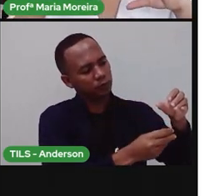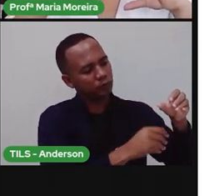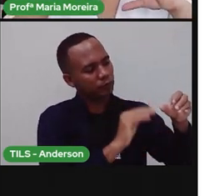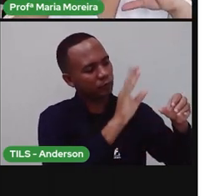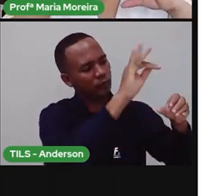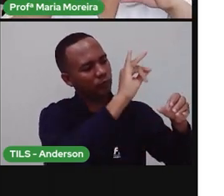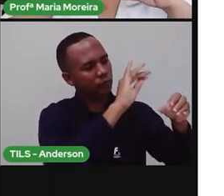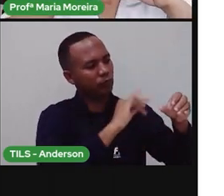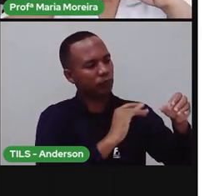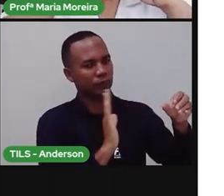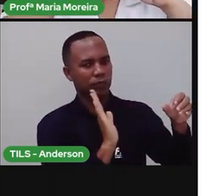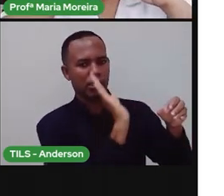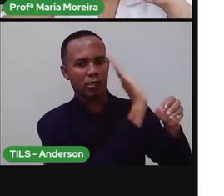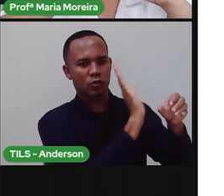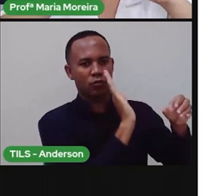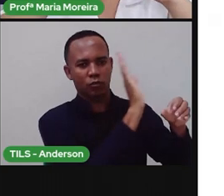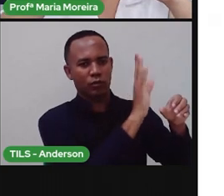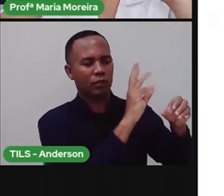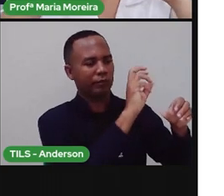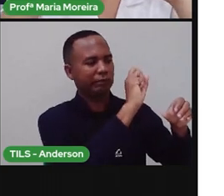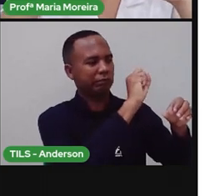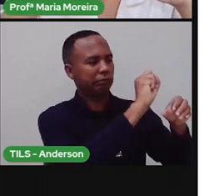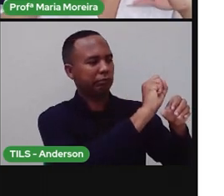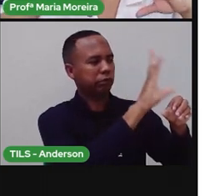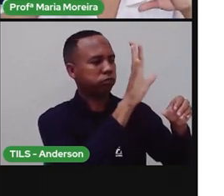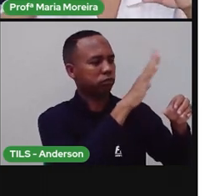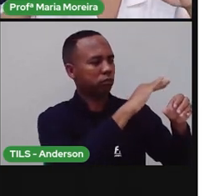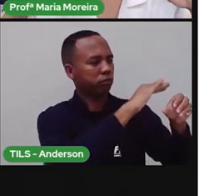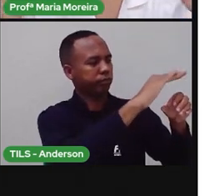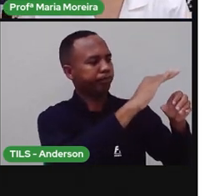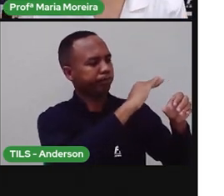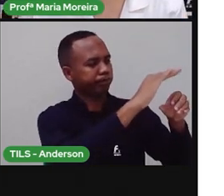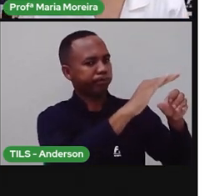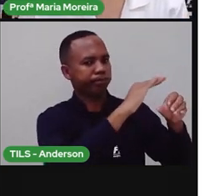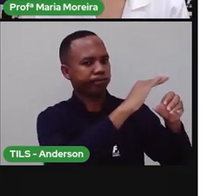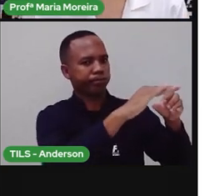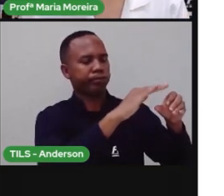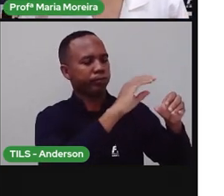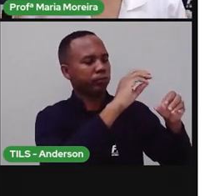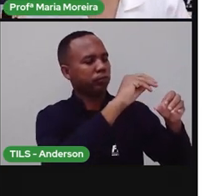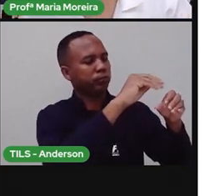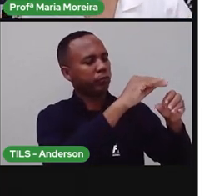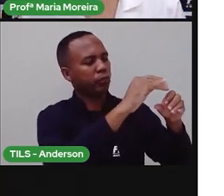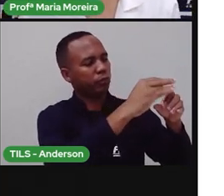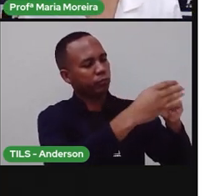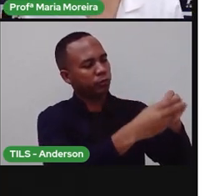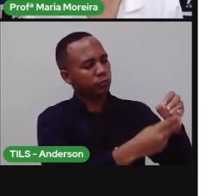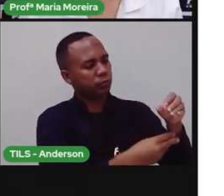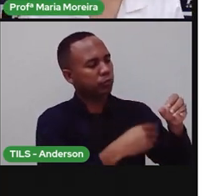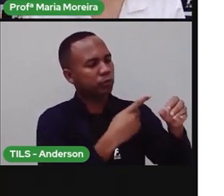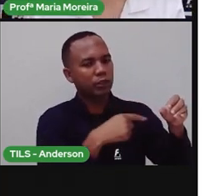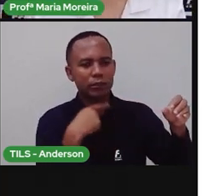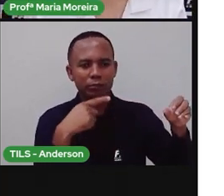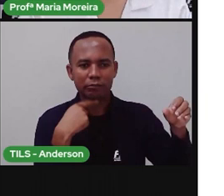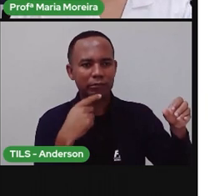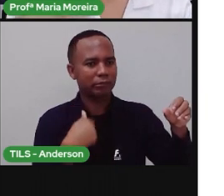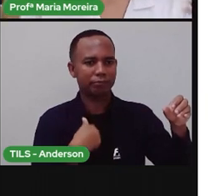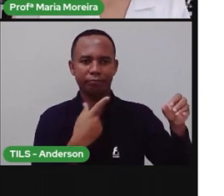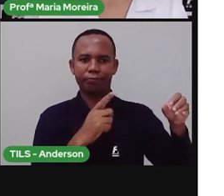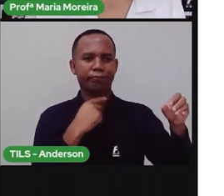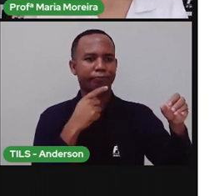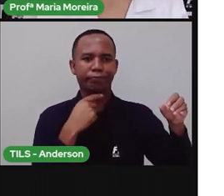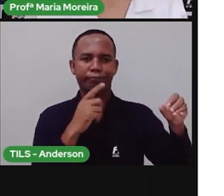atmosfera, ela faz o quê? Ela meio que destrói, né? Esses fragmentos, pra que eles não cheguem aqui pra gente e cause o quê?